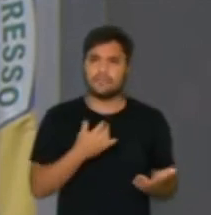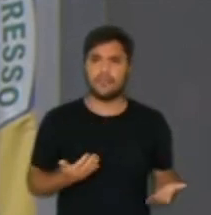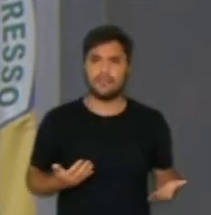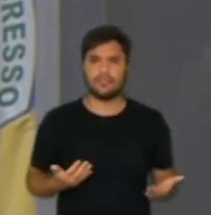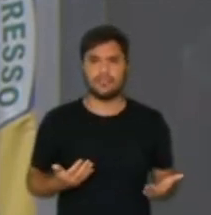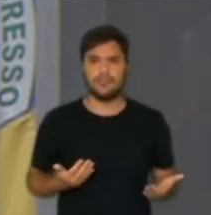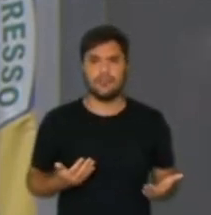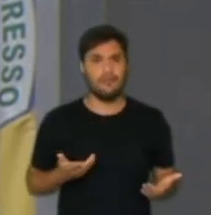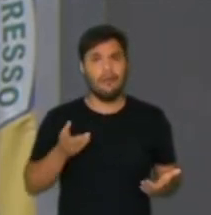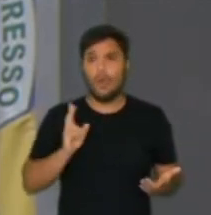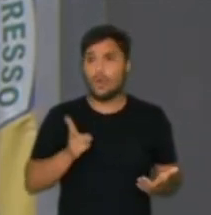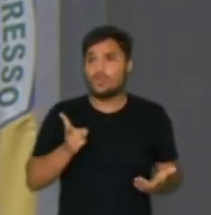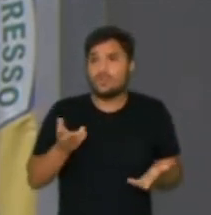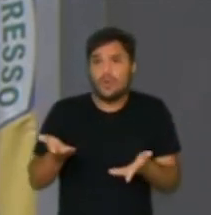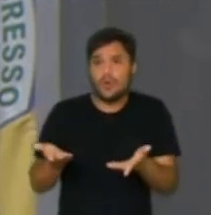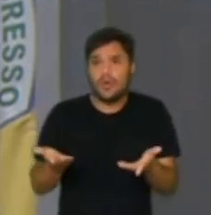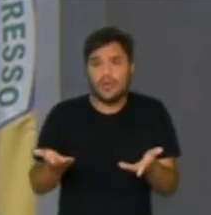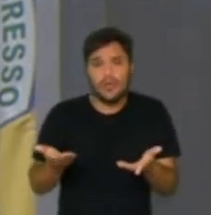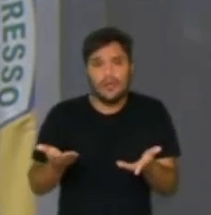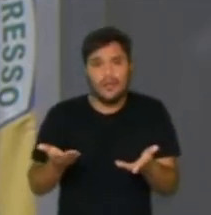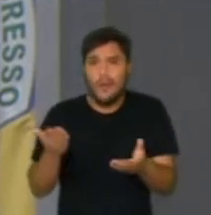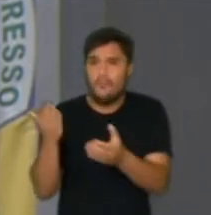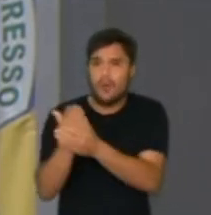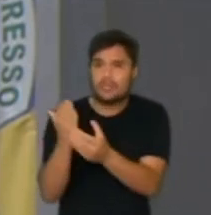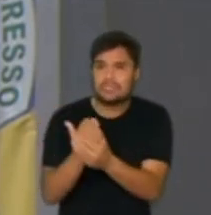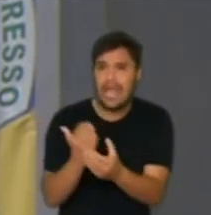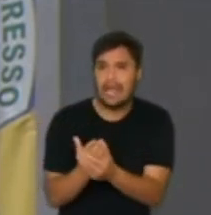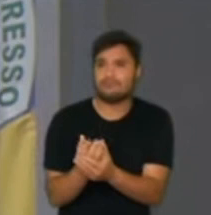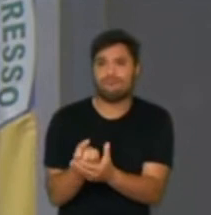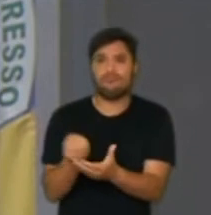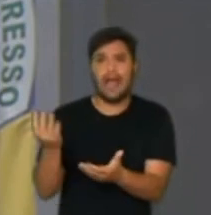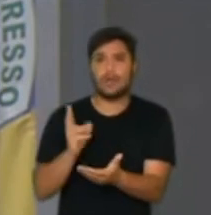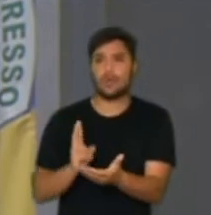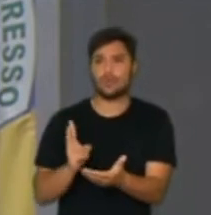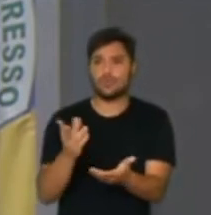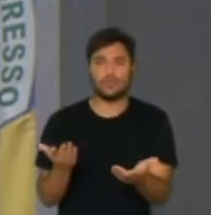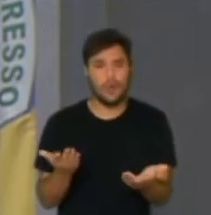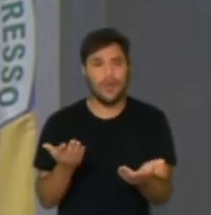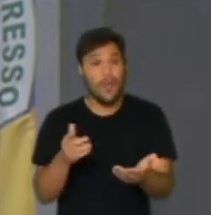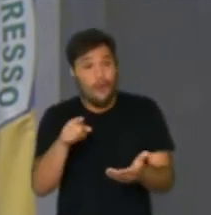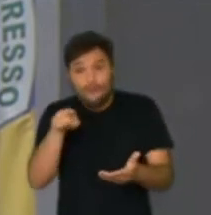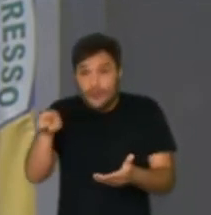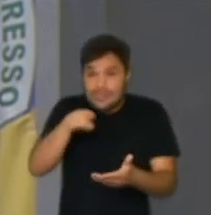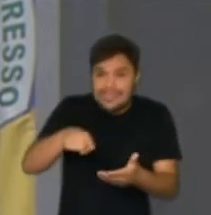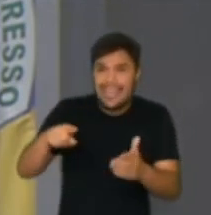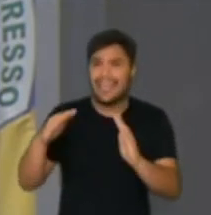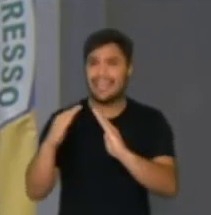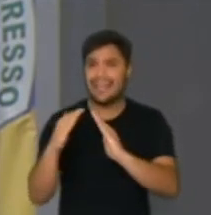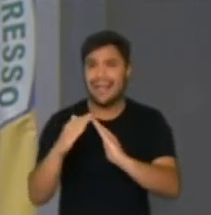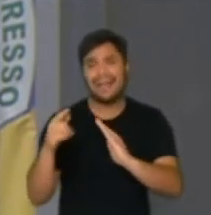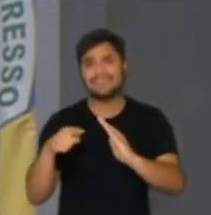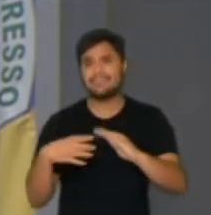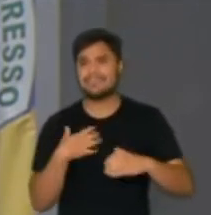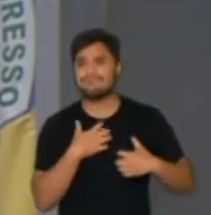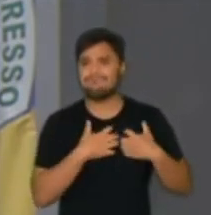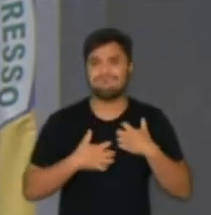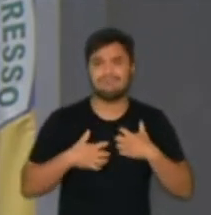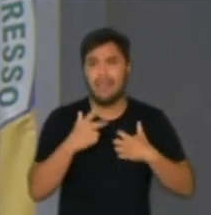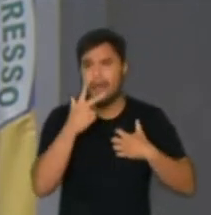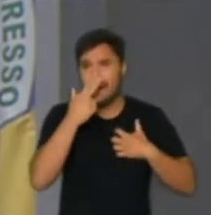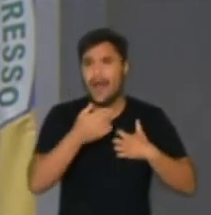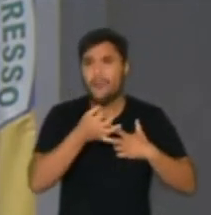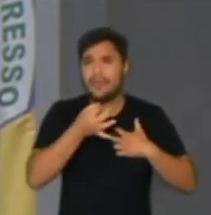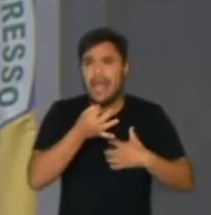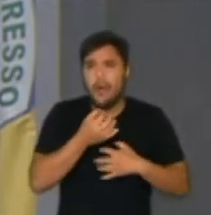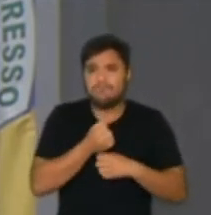infelizmente, continuam aí, os inquéritos continuam abertos. E eu sei que você que está em casa, está indignado com isso, está com esse grito preso na sua